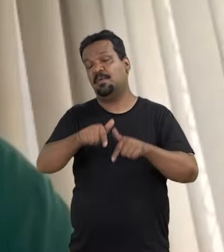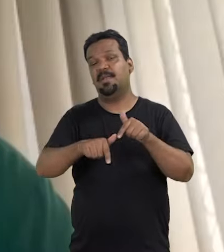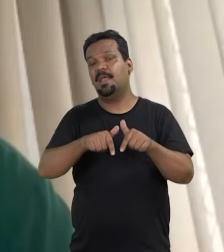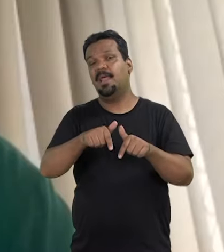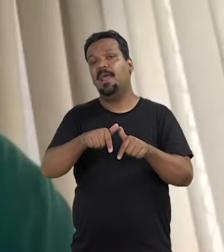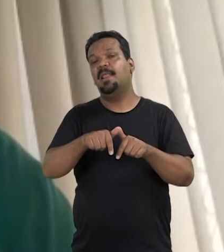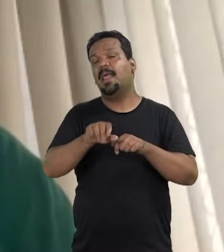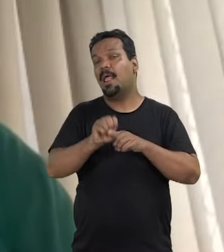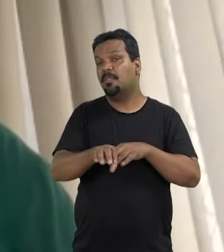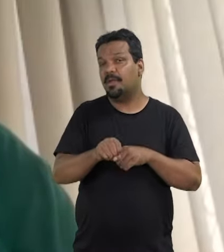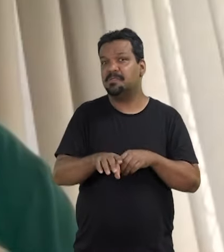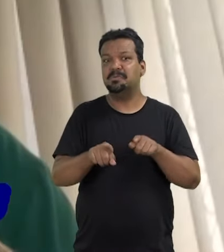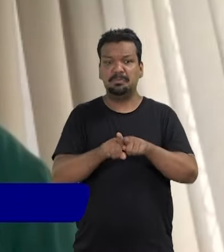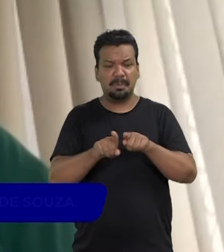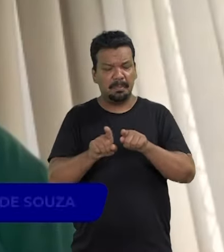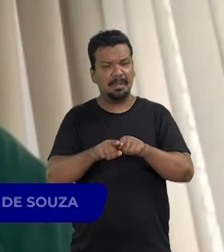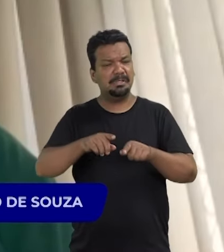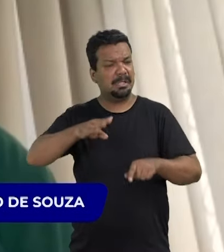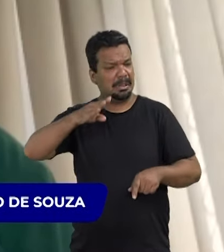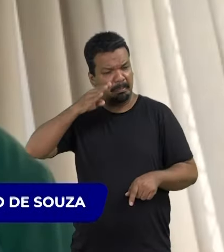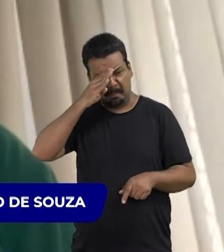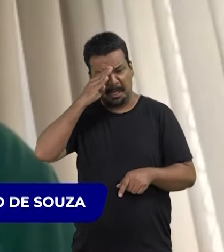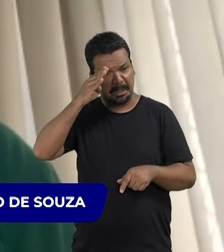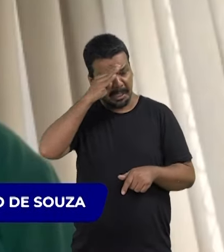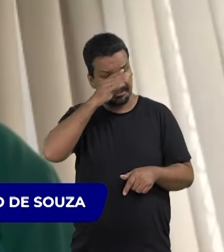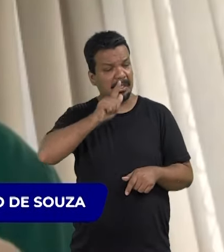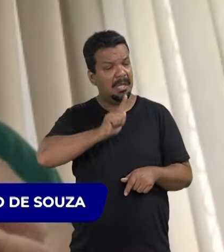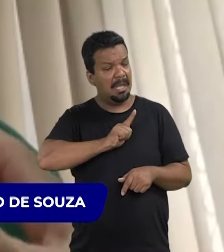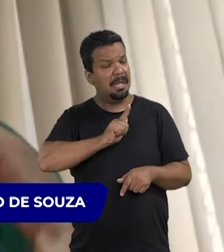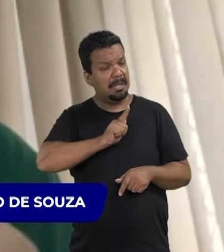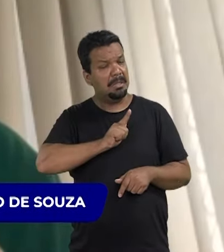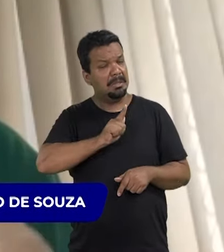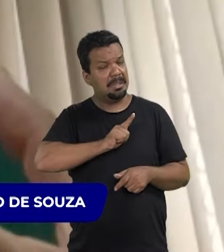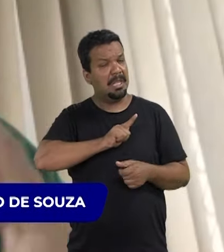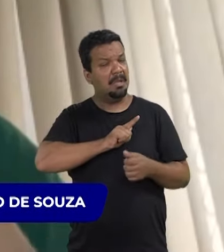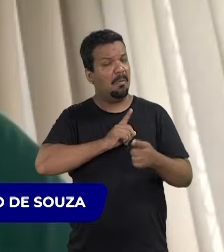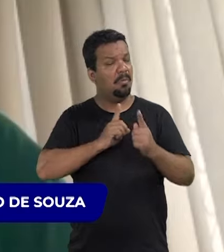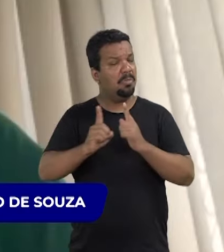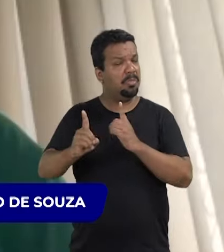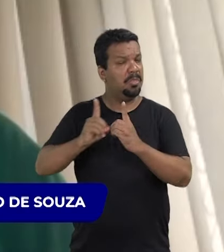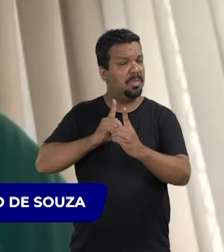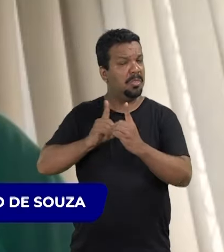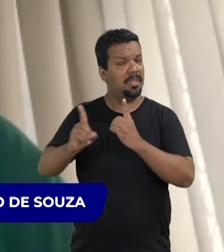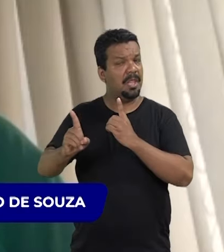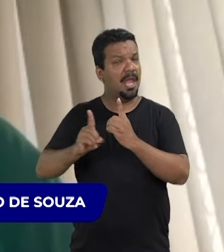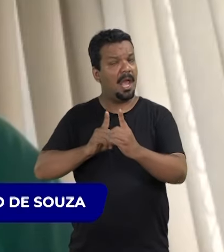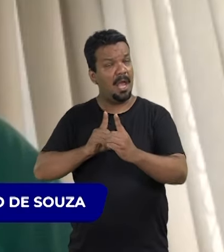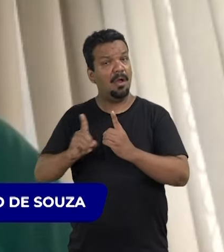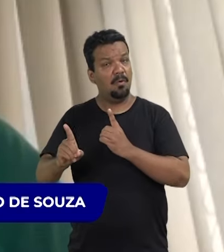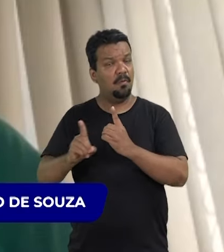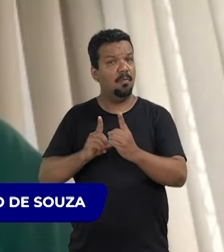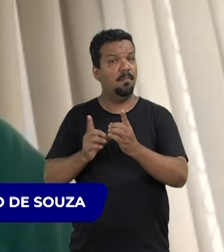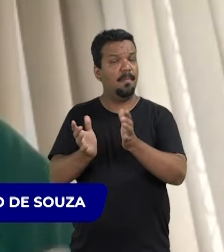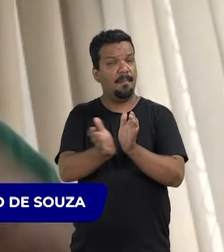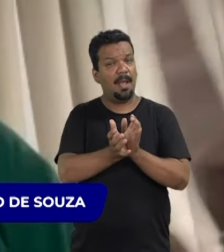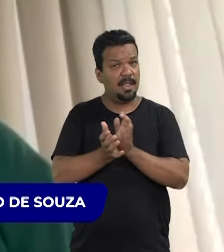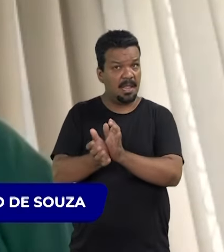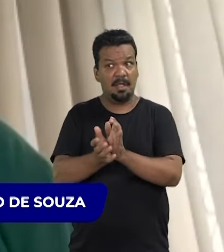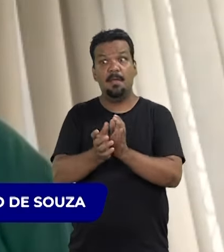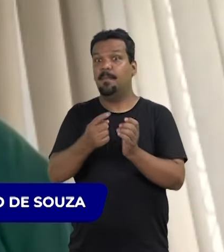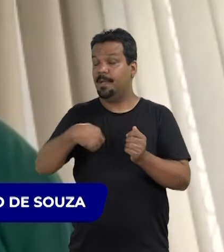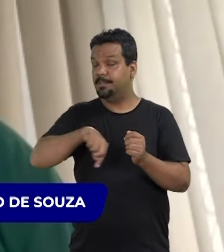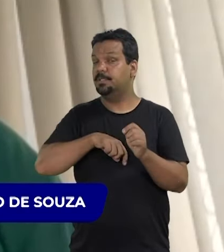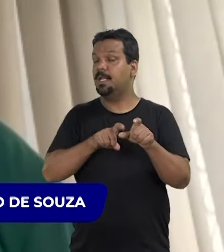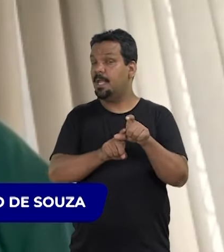em Educação. E na militância sindical existem muitos diálogos com a militância partidária, embora